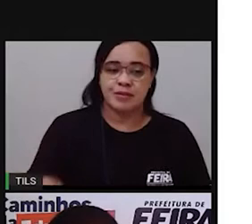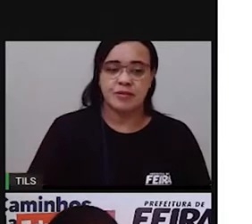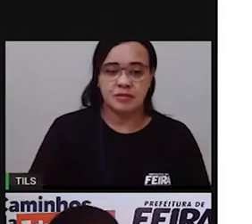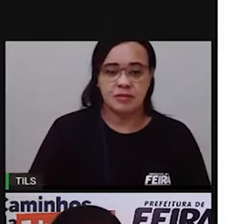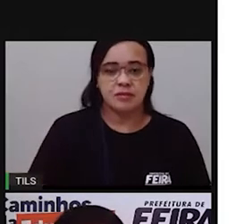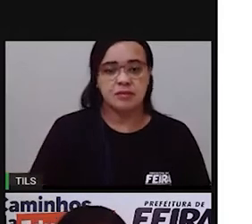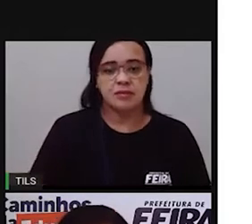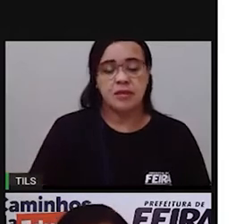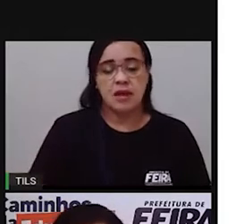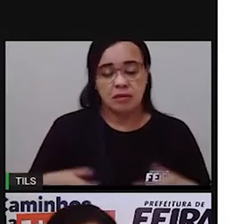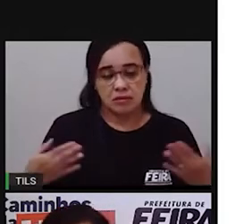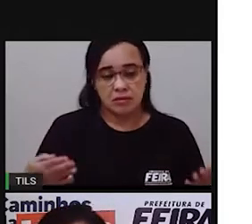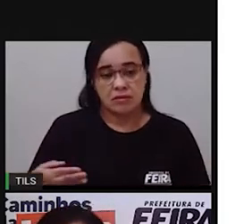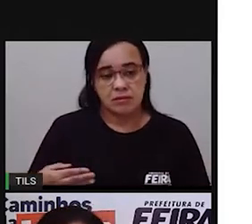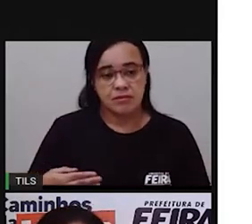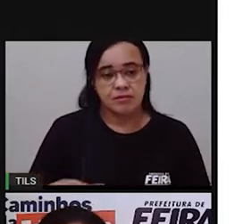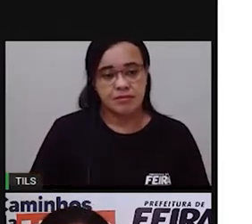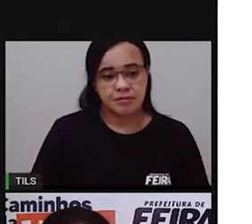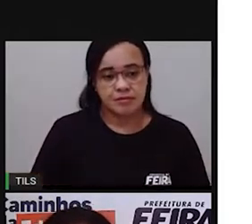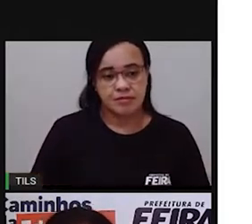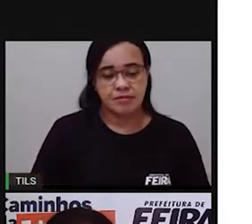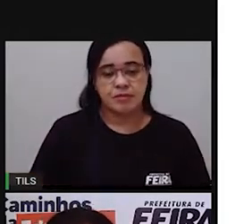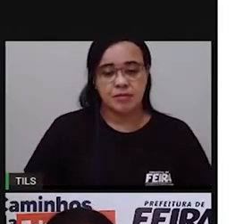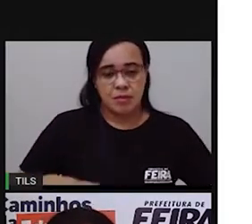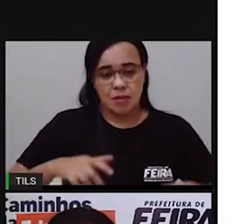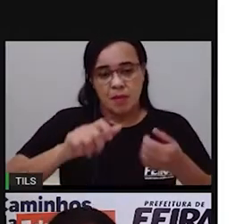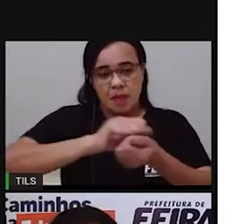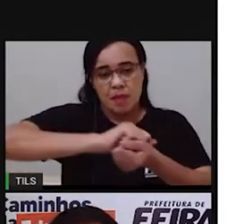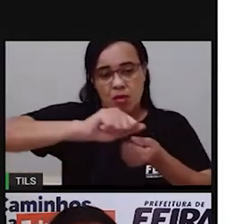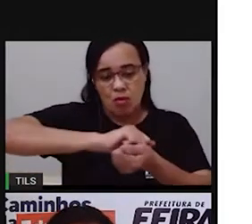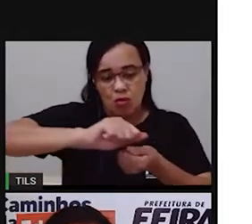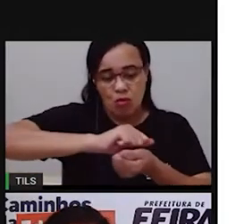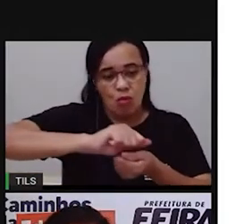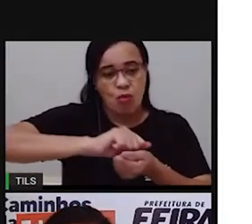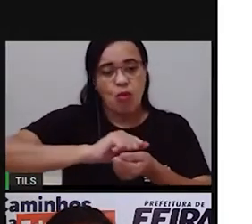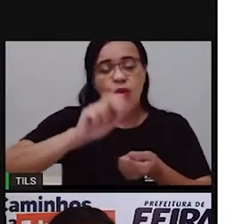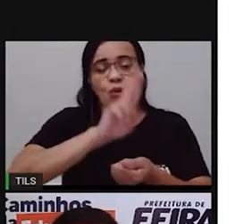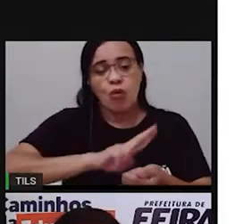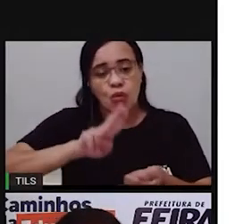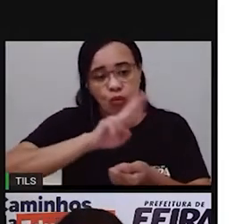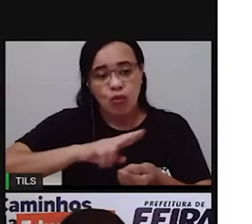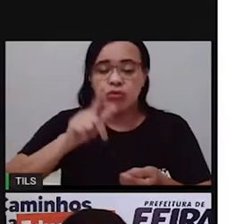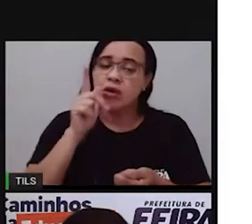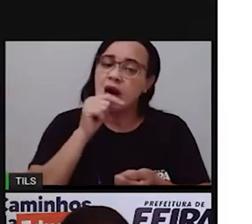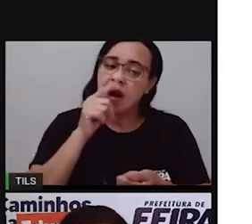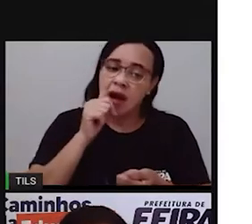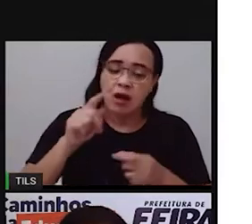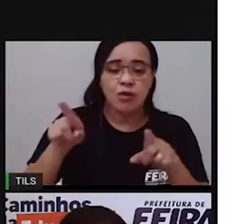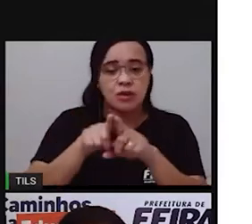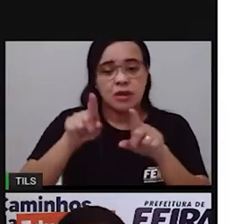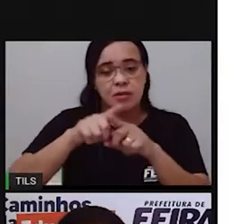utiliza a água para lavar roupas, para cozinhar,